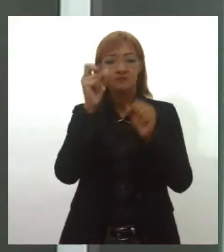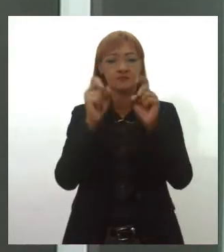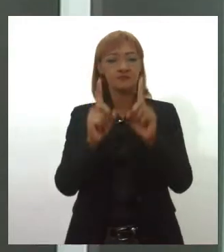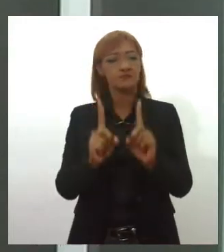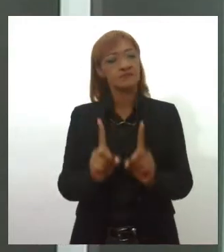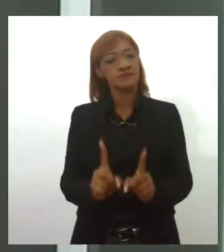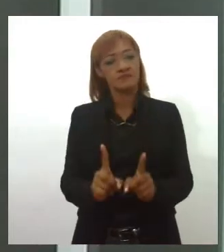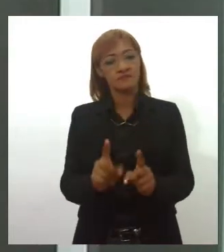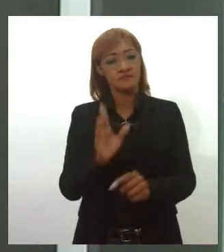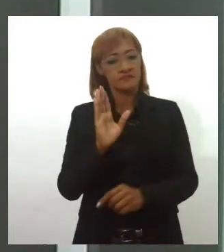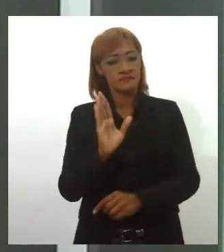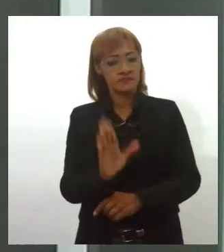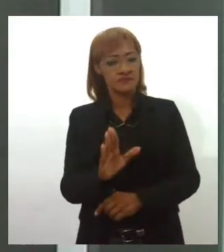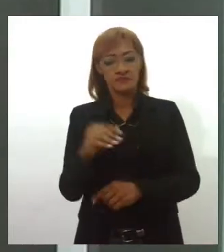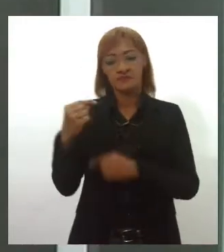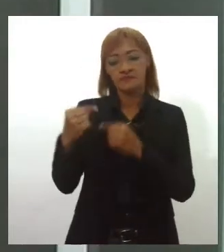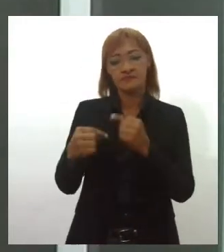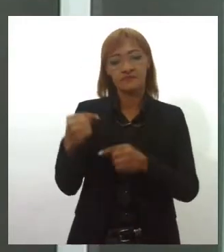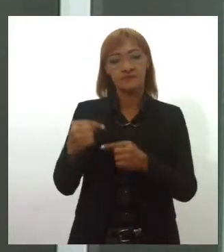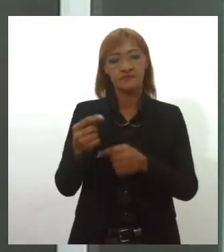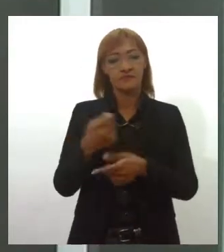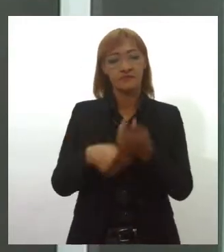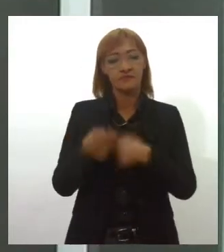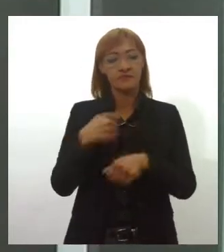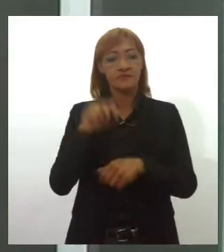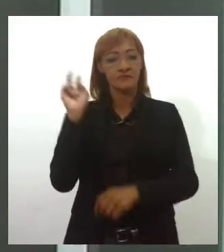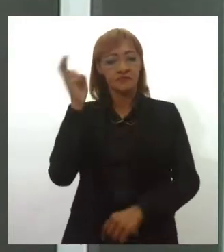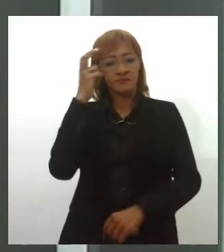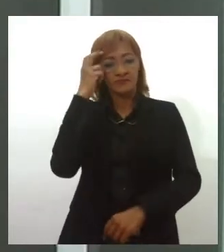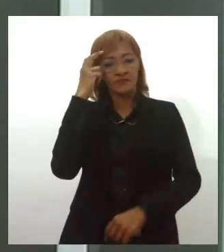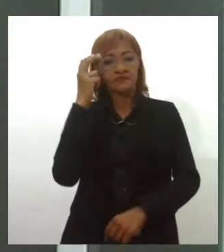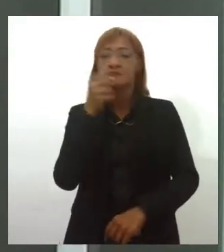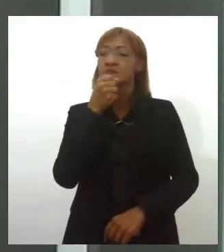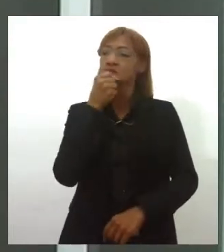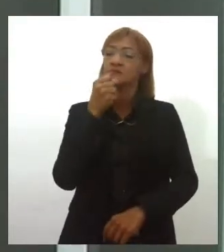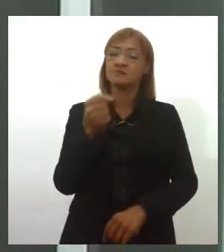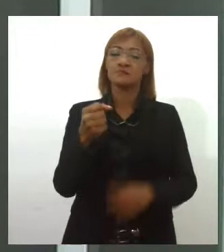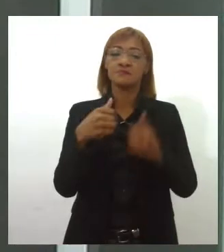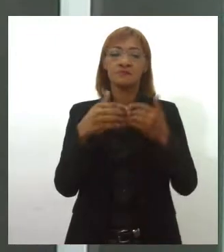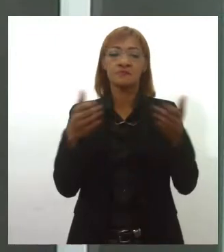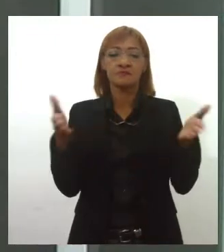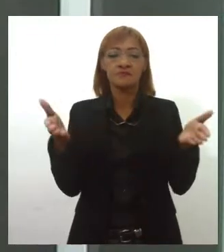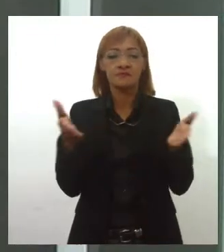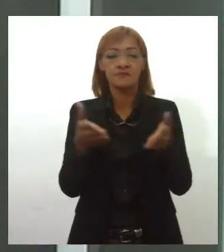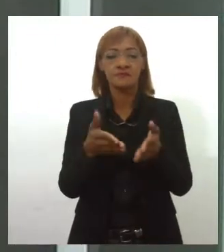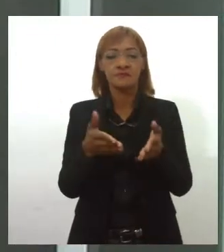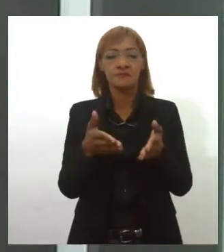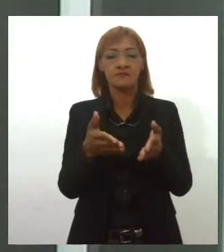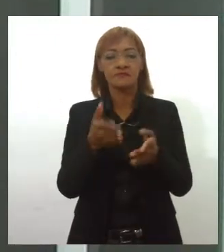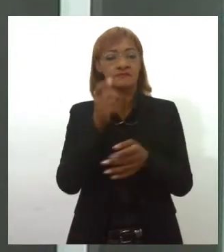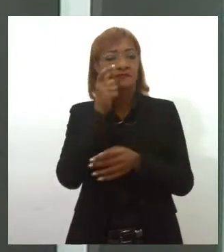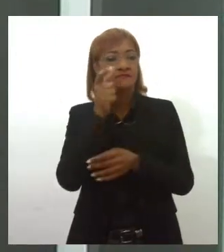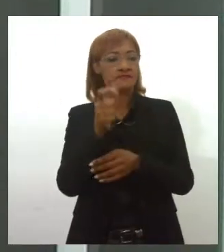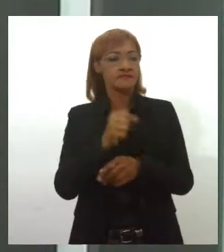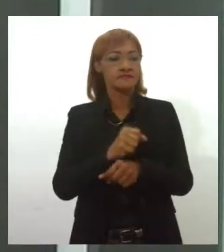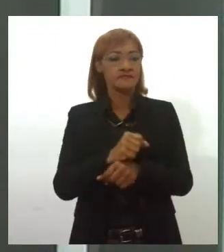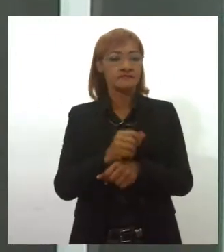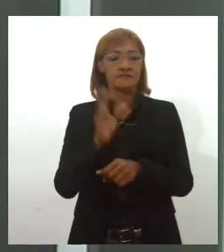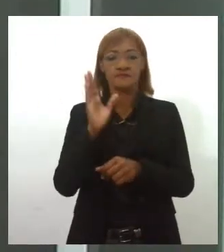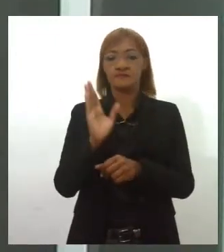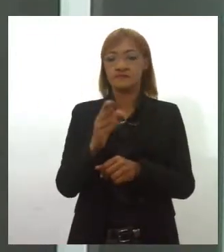sociais, como político, econômico e cultural. O Jornal da Lese, primeira edição, está no ar e hoje você vai ver os